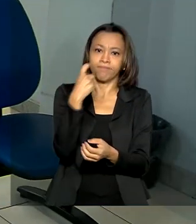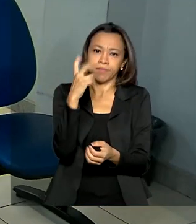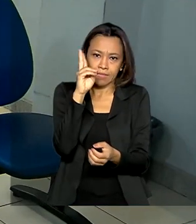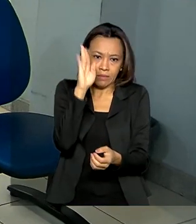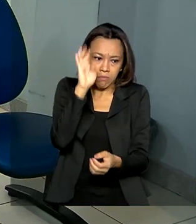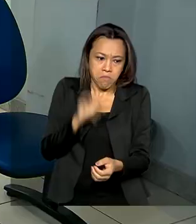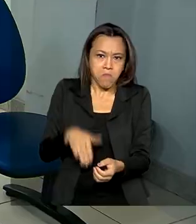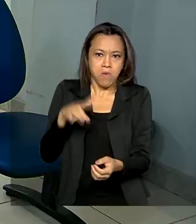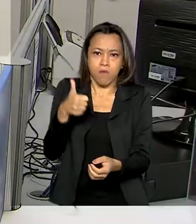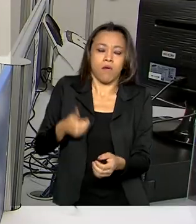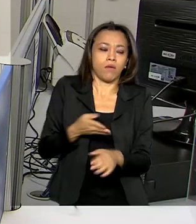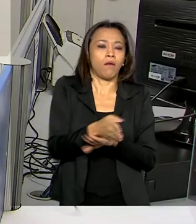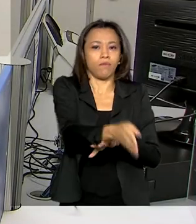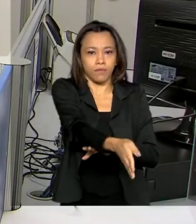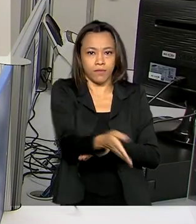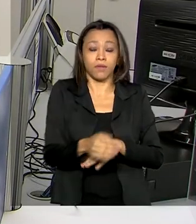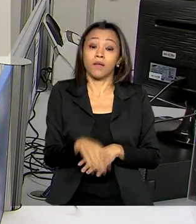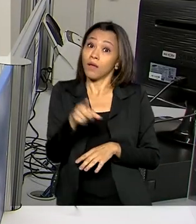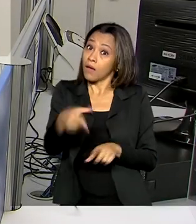atendidos os segurados com agendamento prévio.